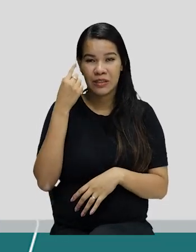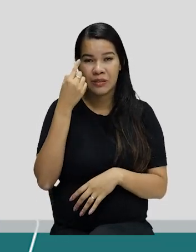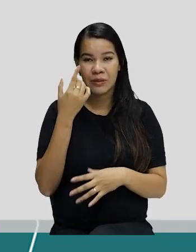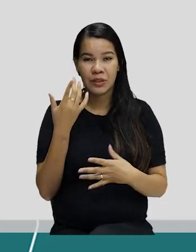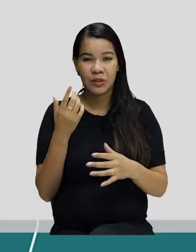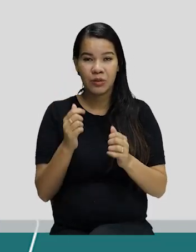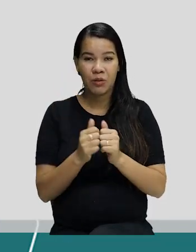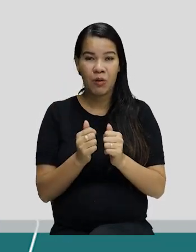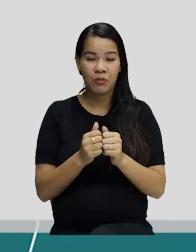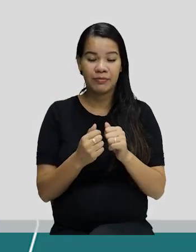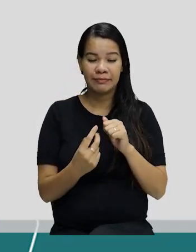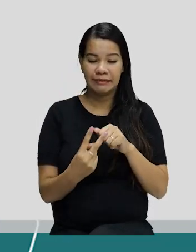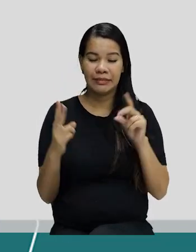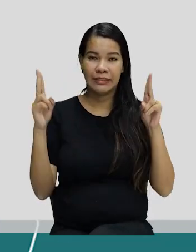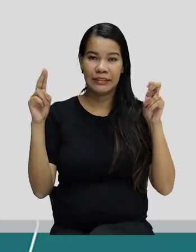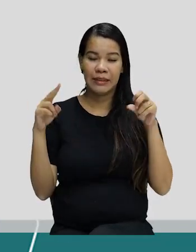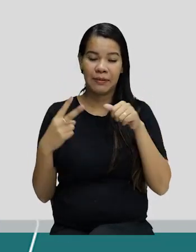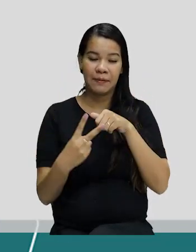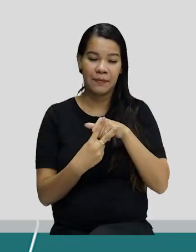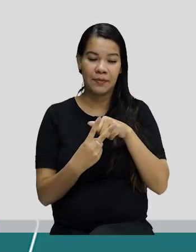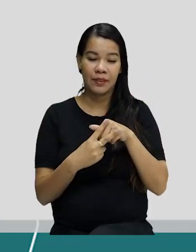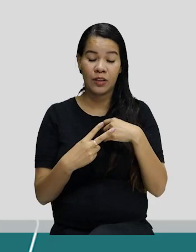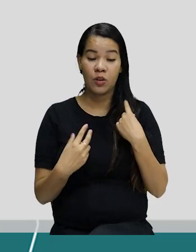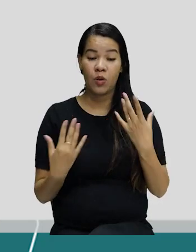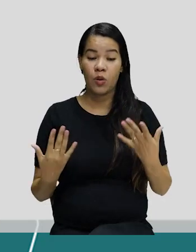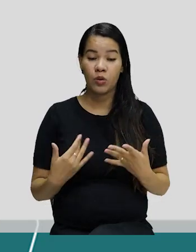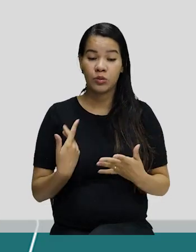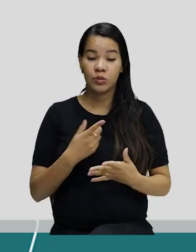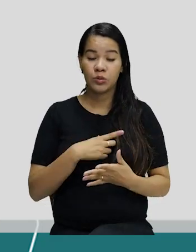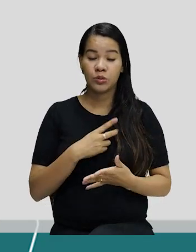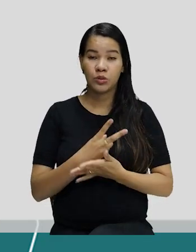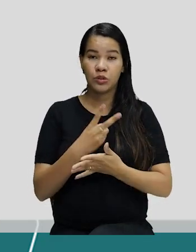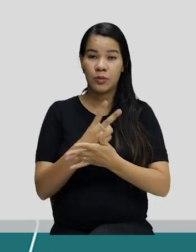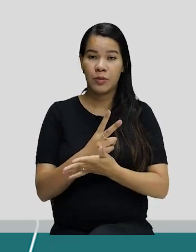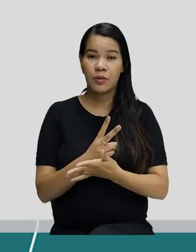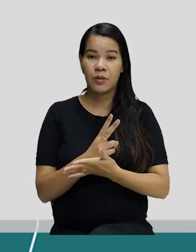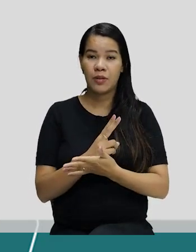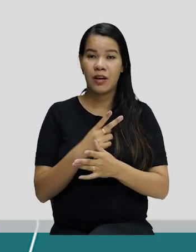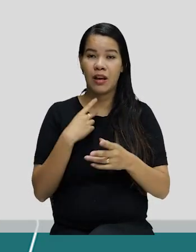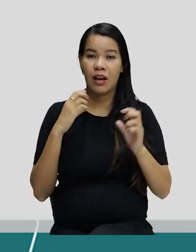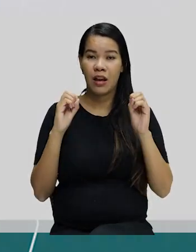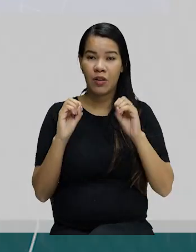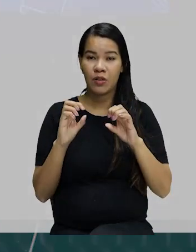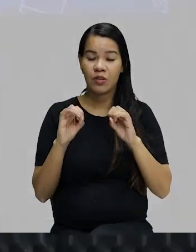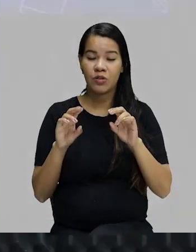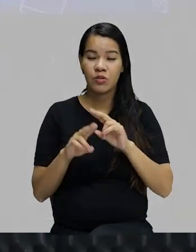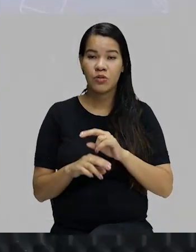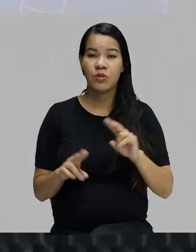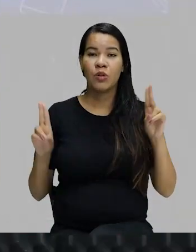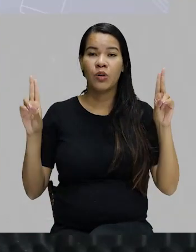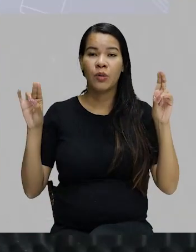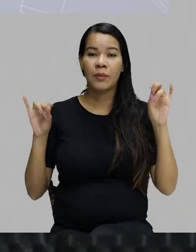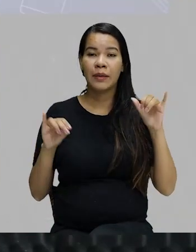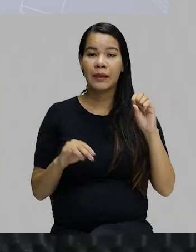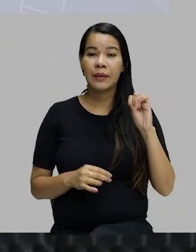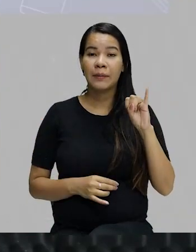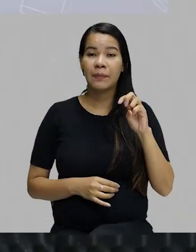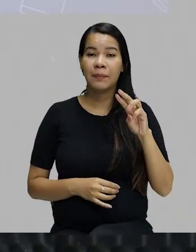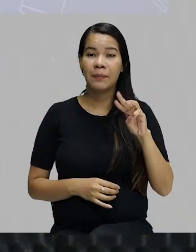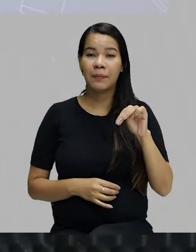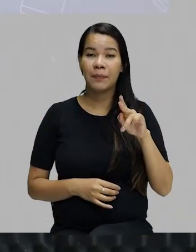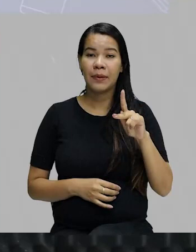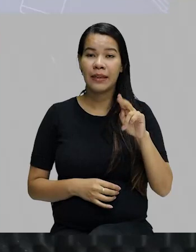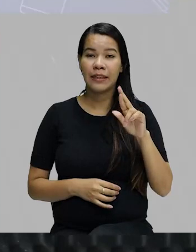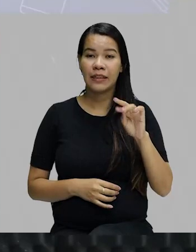Hoje nós vamos continuar a aula sobre o imperativo e aí nós vamos fazer alguns exercícios hoje e dar uma revisada no que a gente já